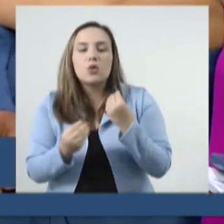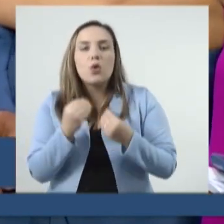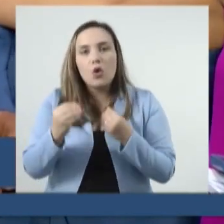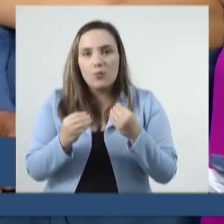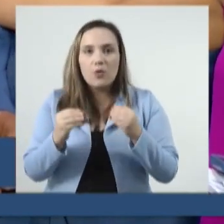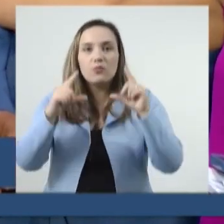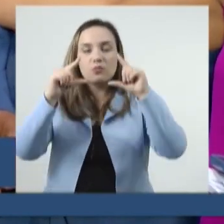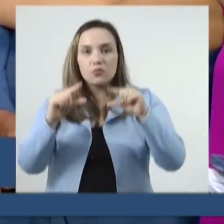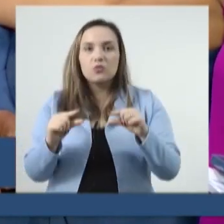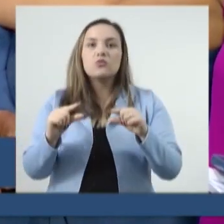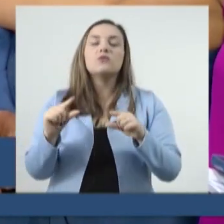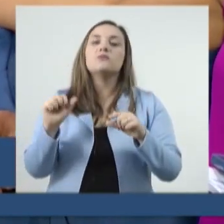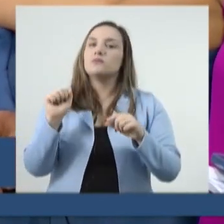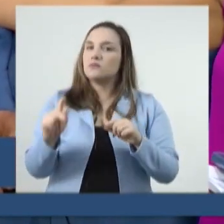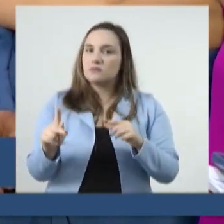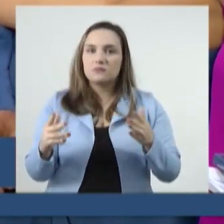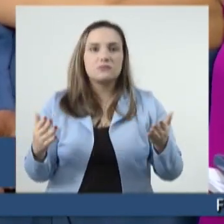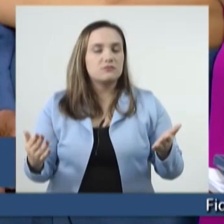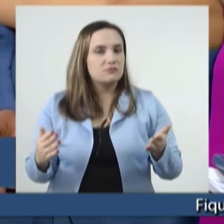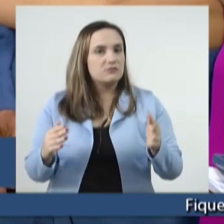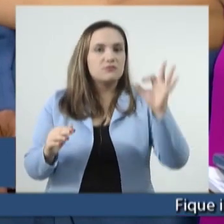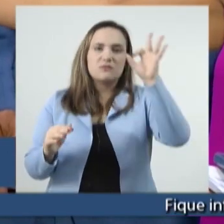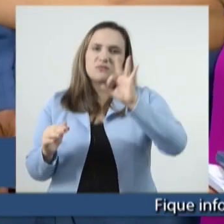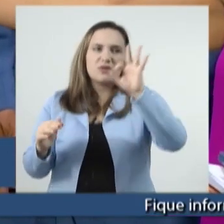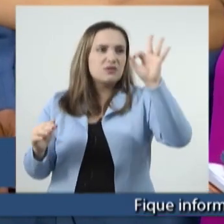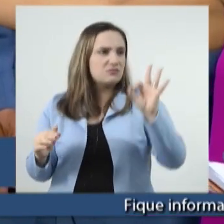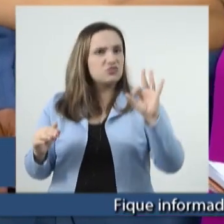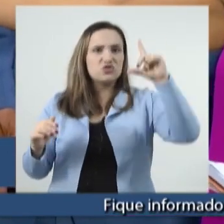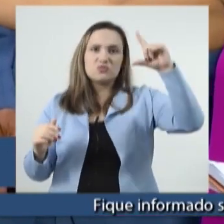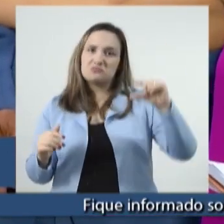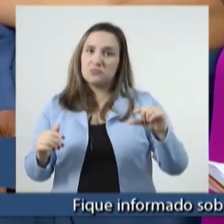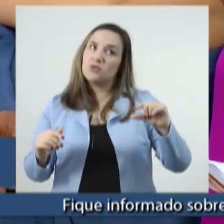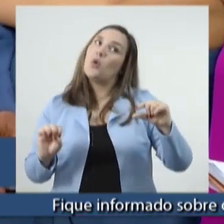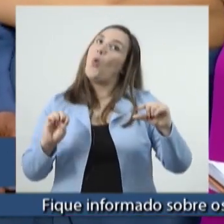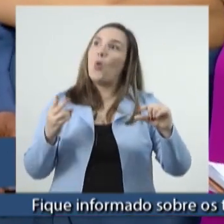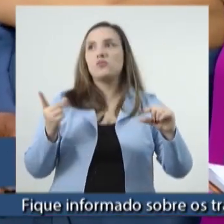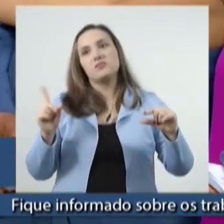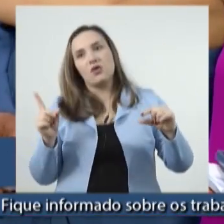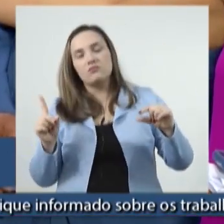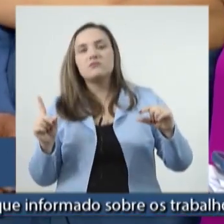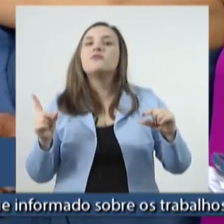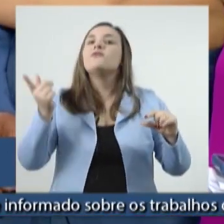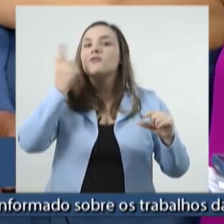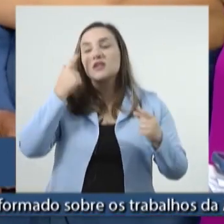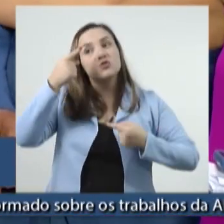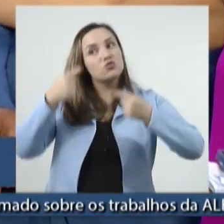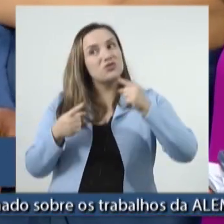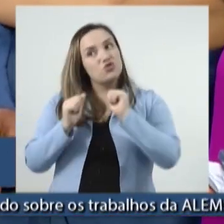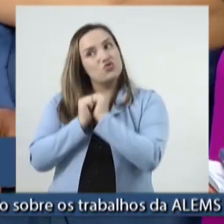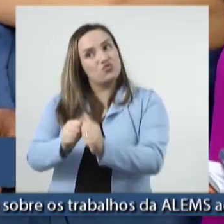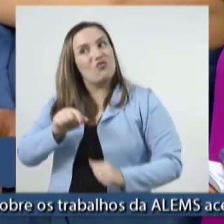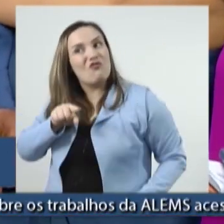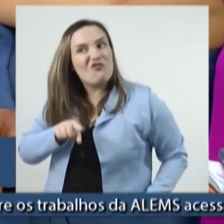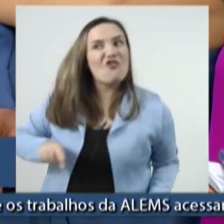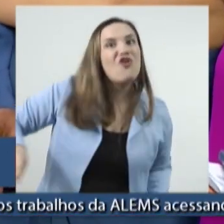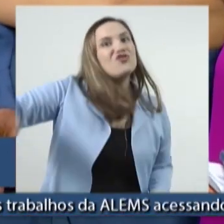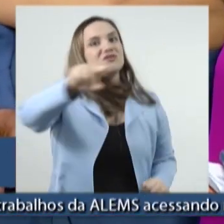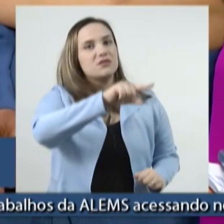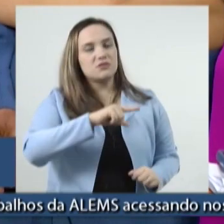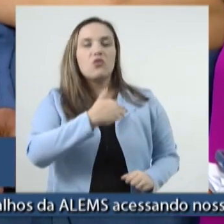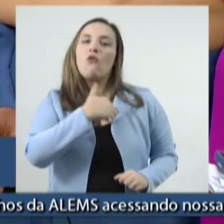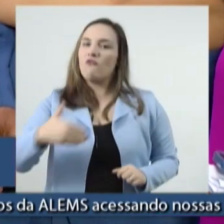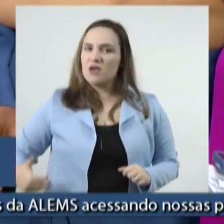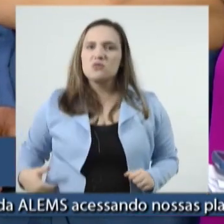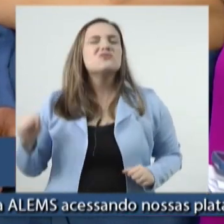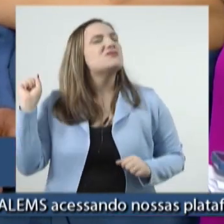os aposentados. Se é na alíquota, se é outra medida, nós vamos discutir com vocês. Então, quero dizer que o governo